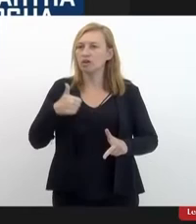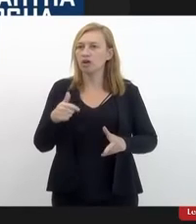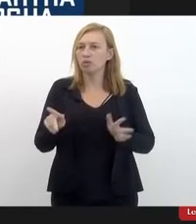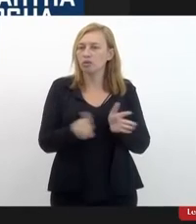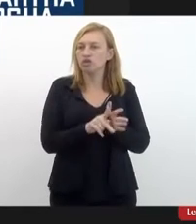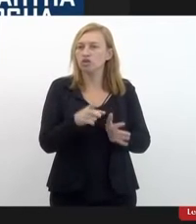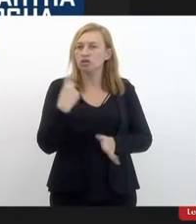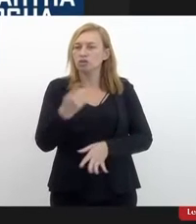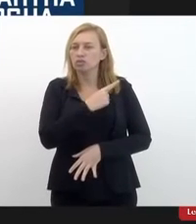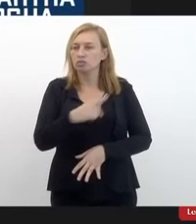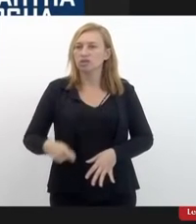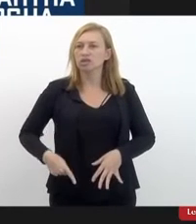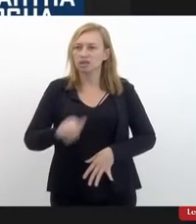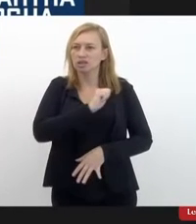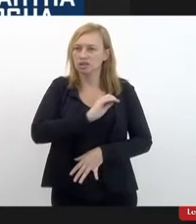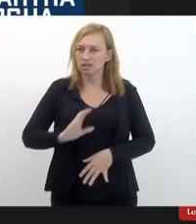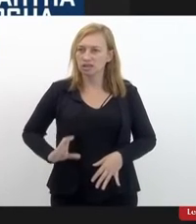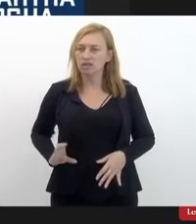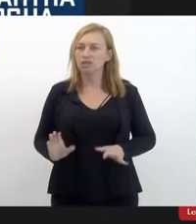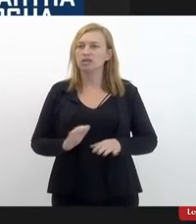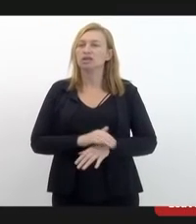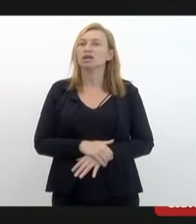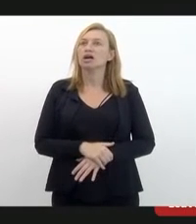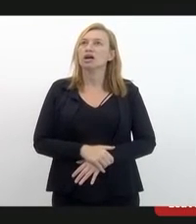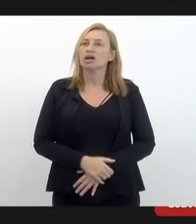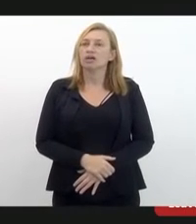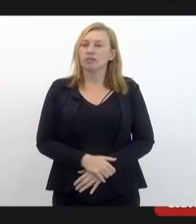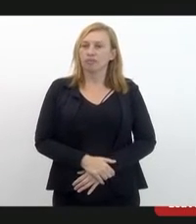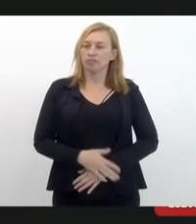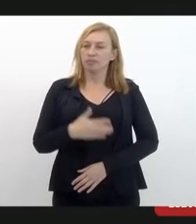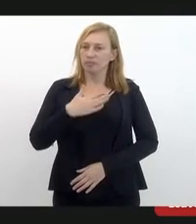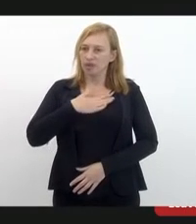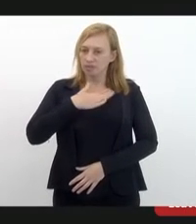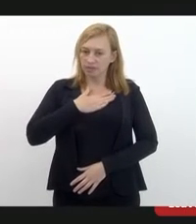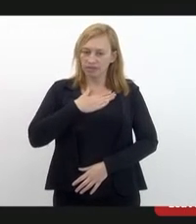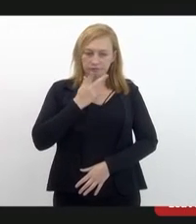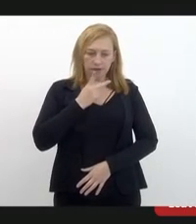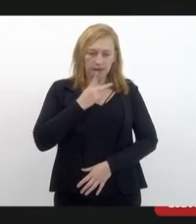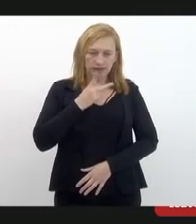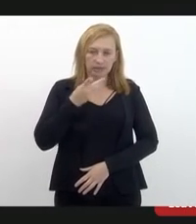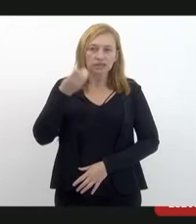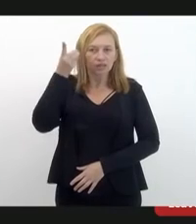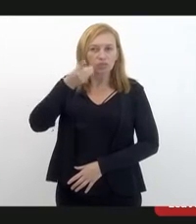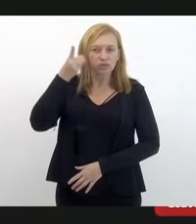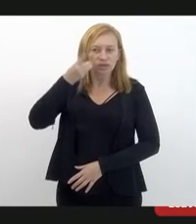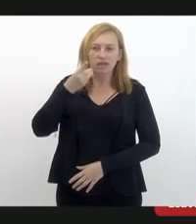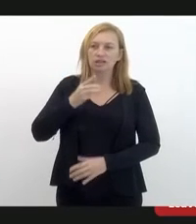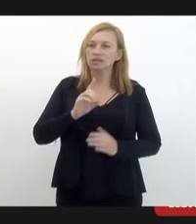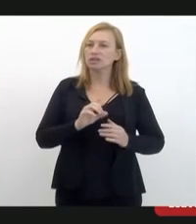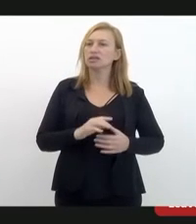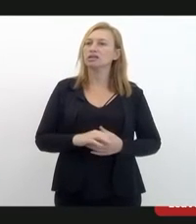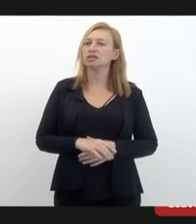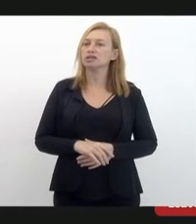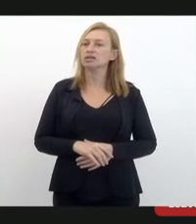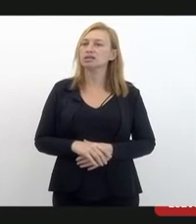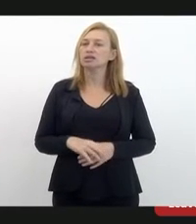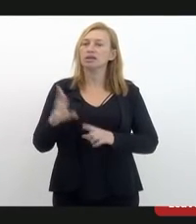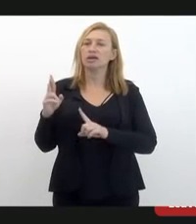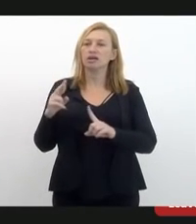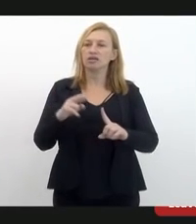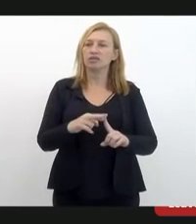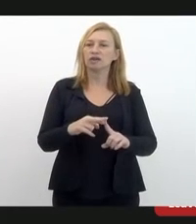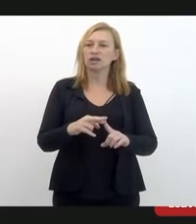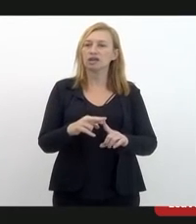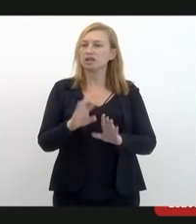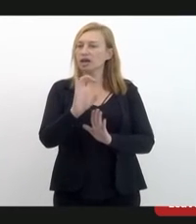do nosso presidente Adécio Siciliano. Os meus apontamentos, deputada, vai na linha referente tanto